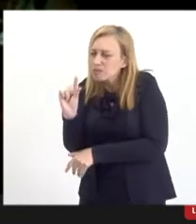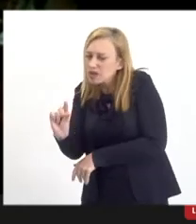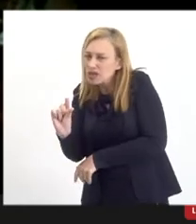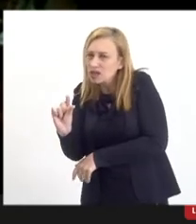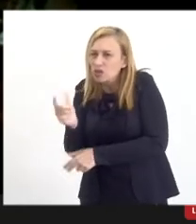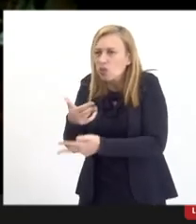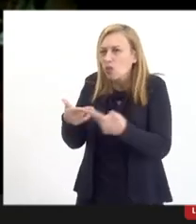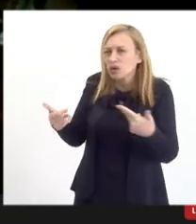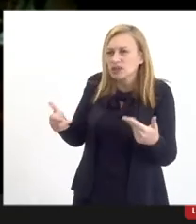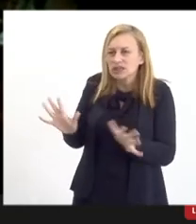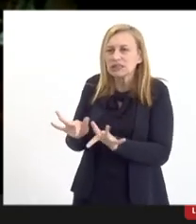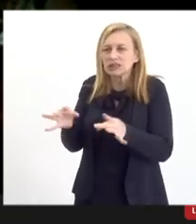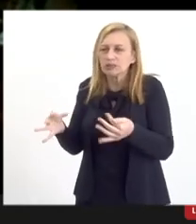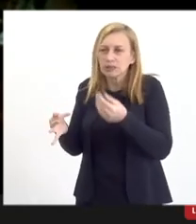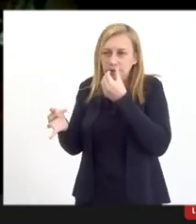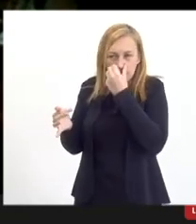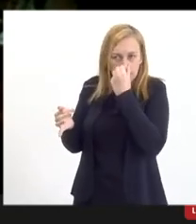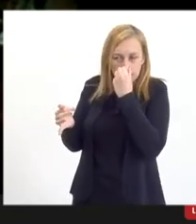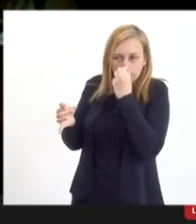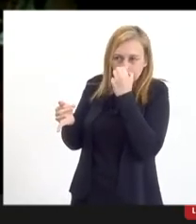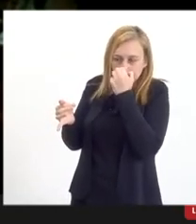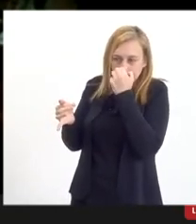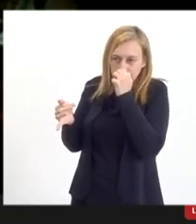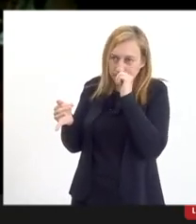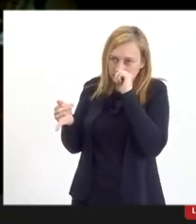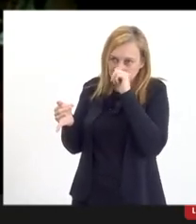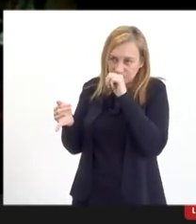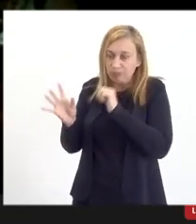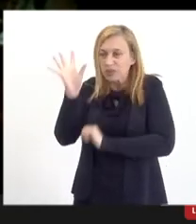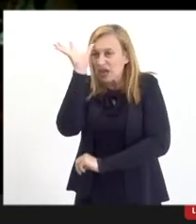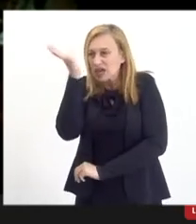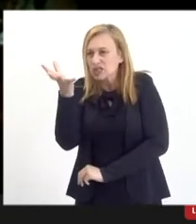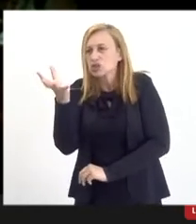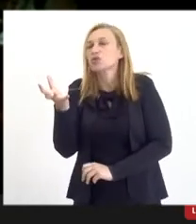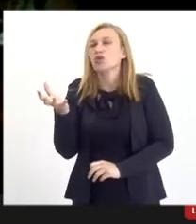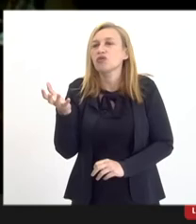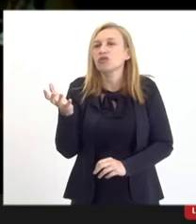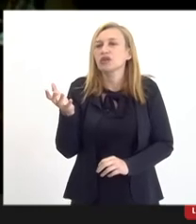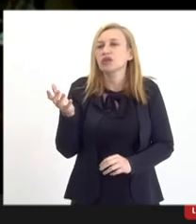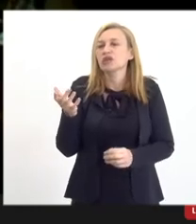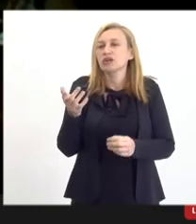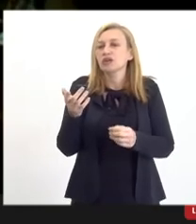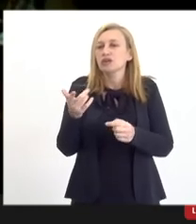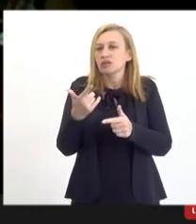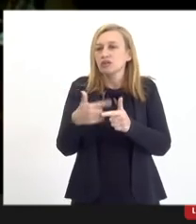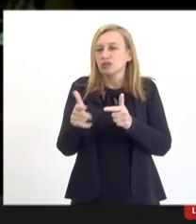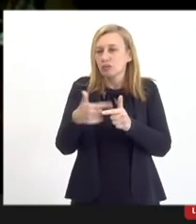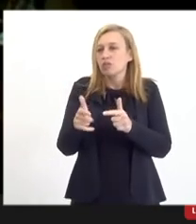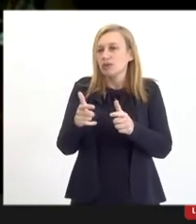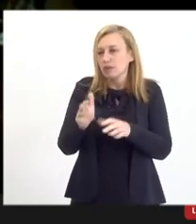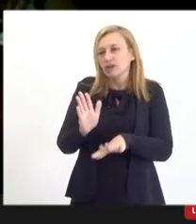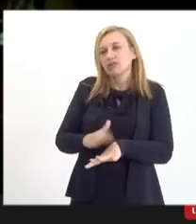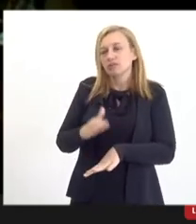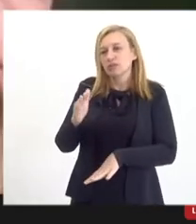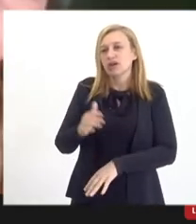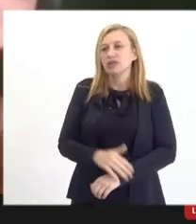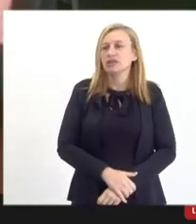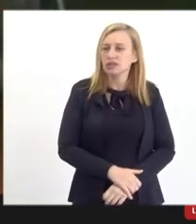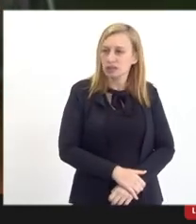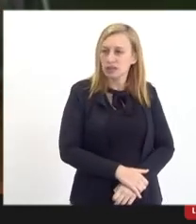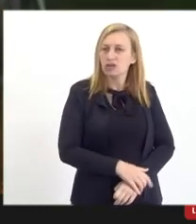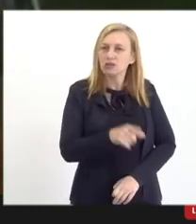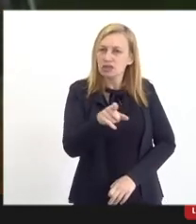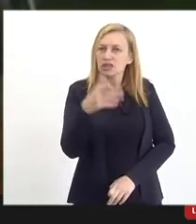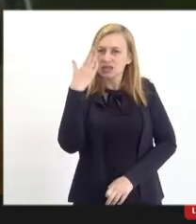factíveis são, assim, resolvem, pelo menos, grande parte dos problemas. Você sabe que